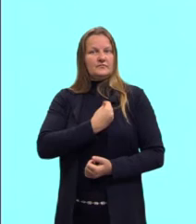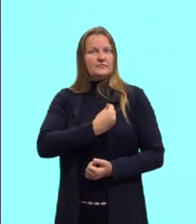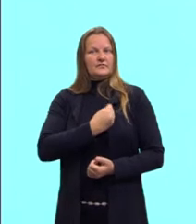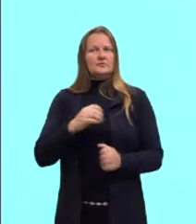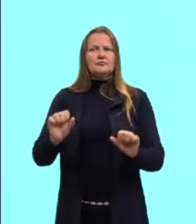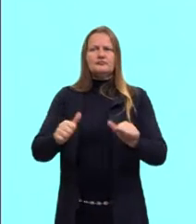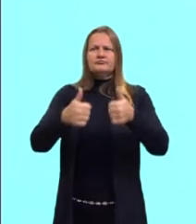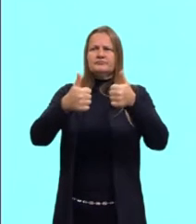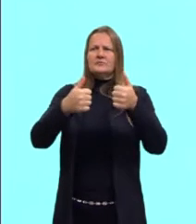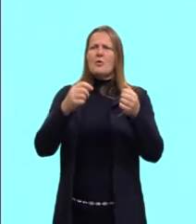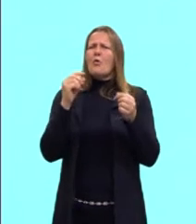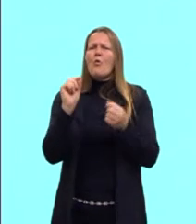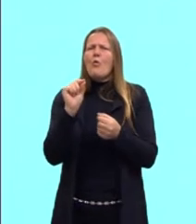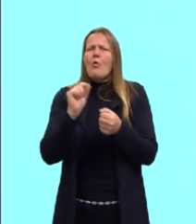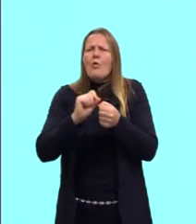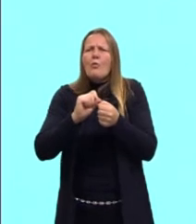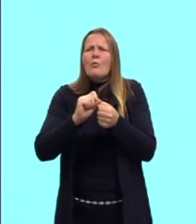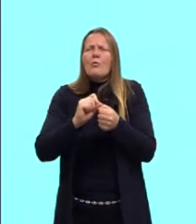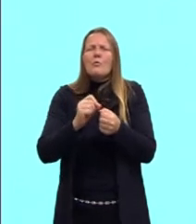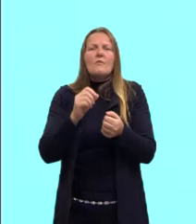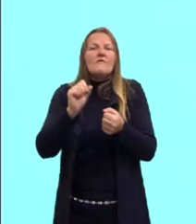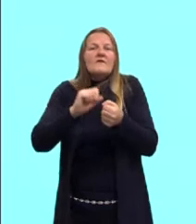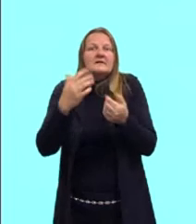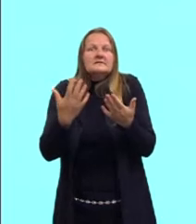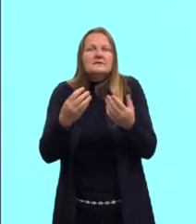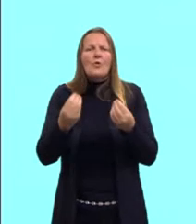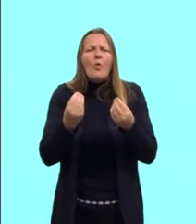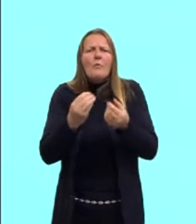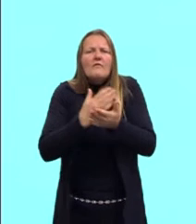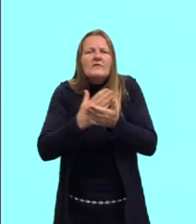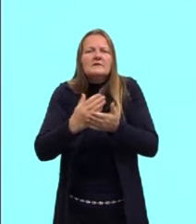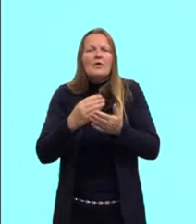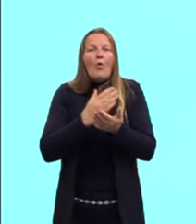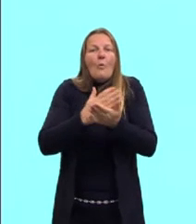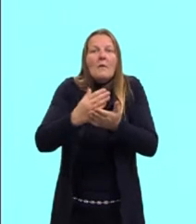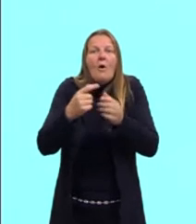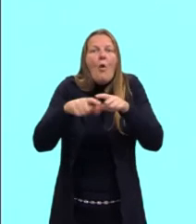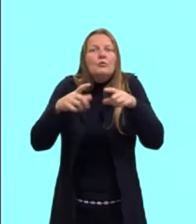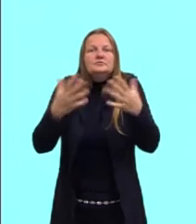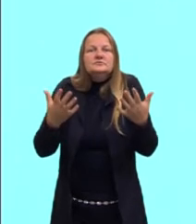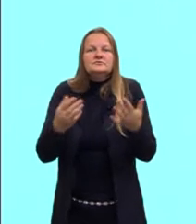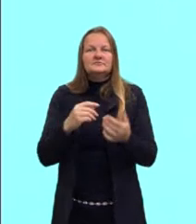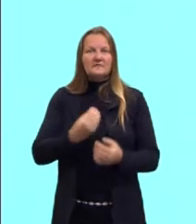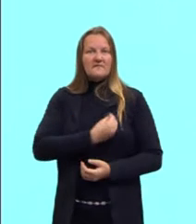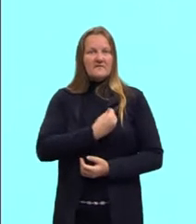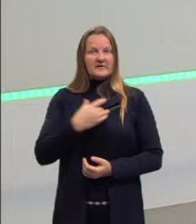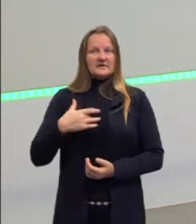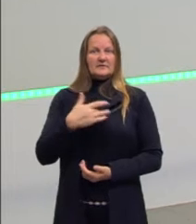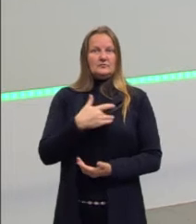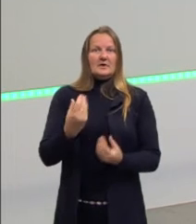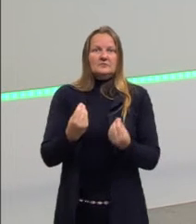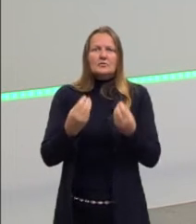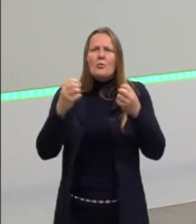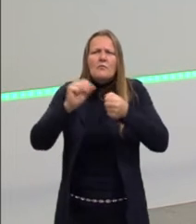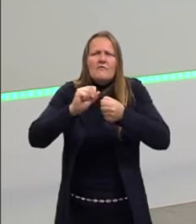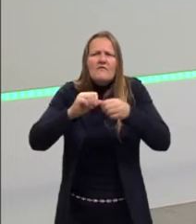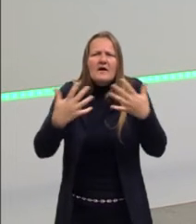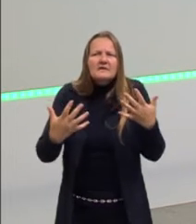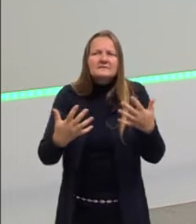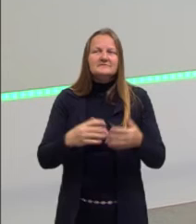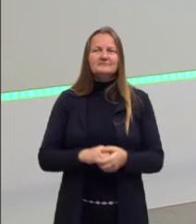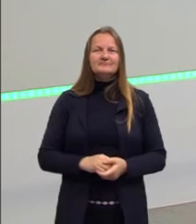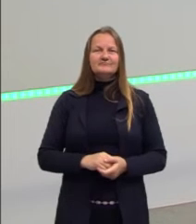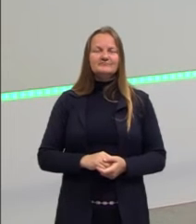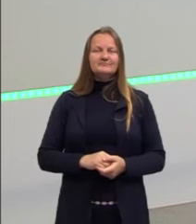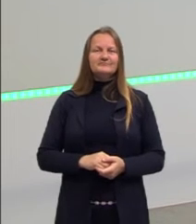Ai, professora, e agora? O que eu faço? Por onde eu começo? Como é que eu posso fazer, então, para ter uma vida mais saudável,